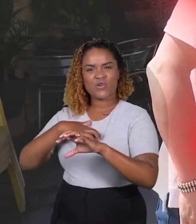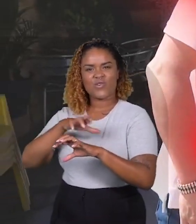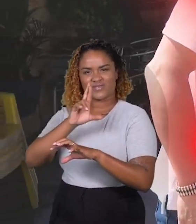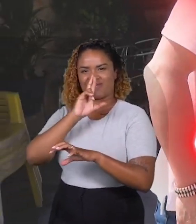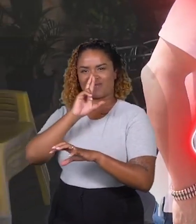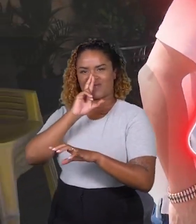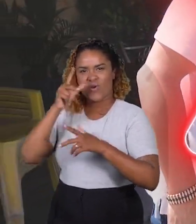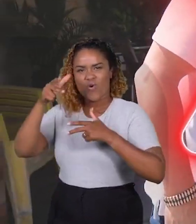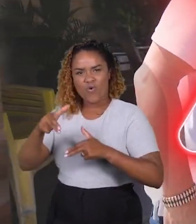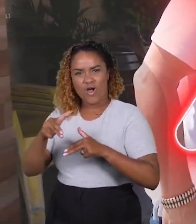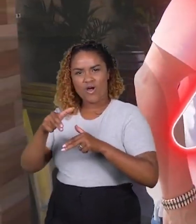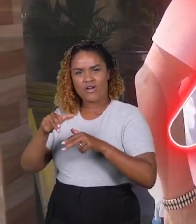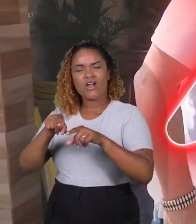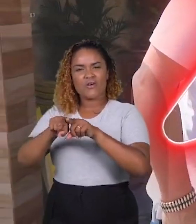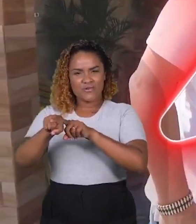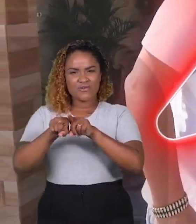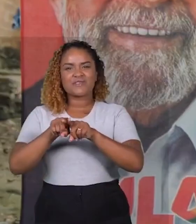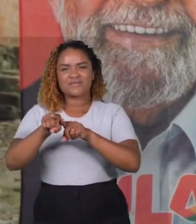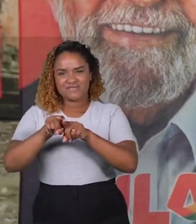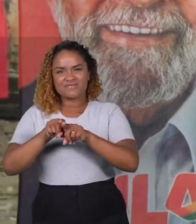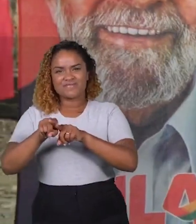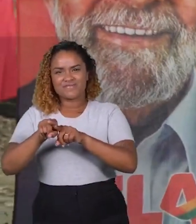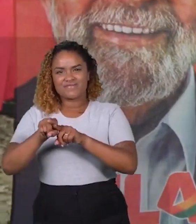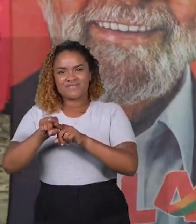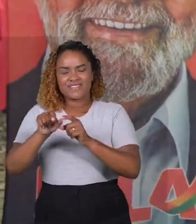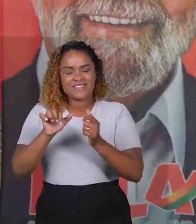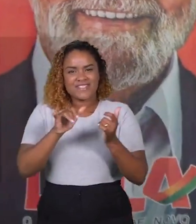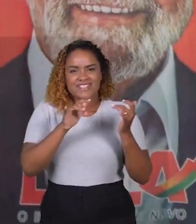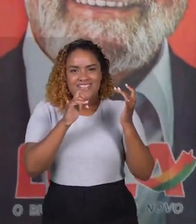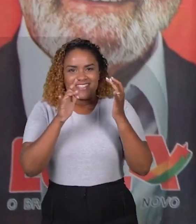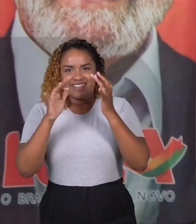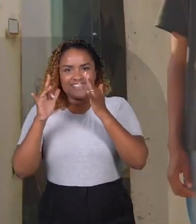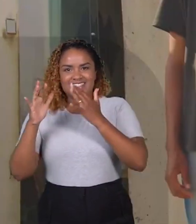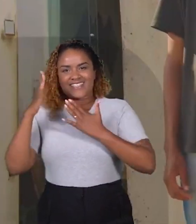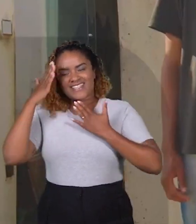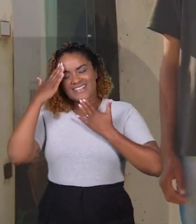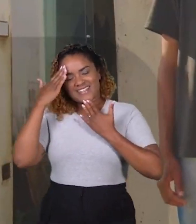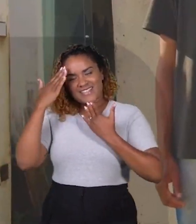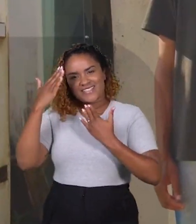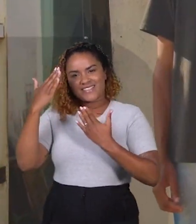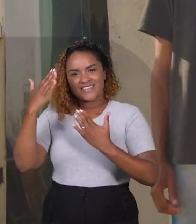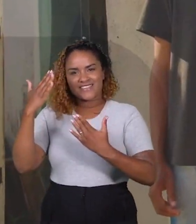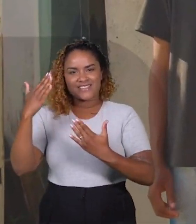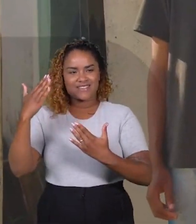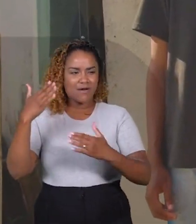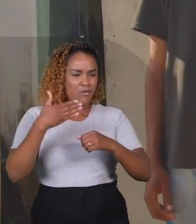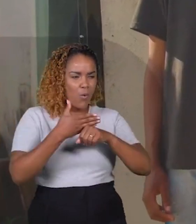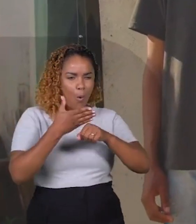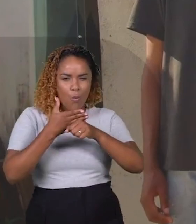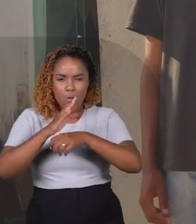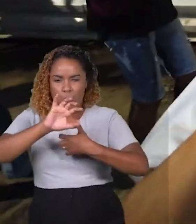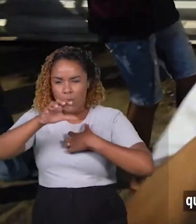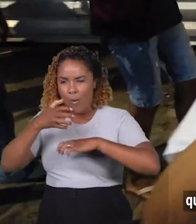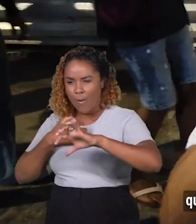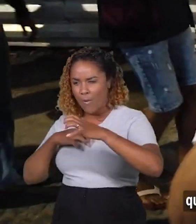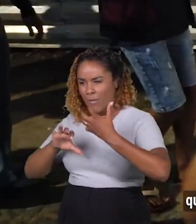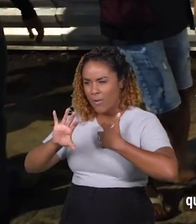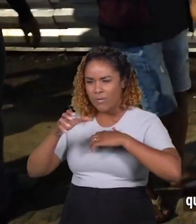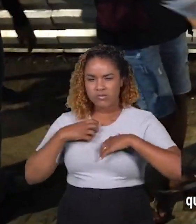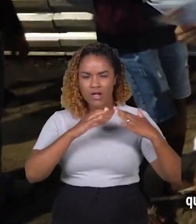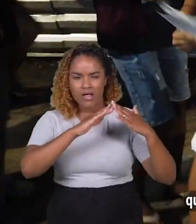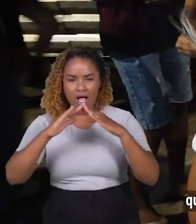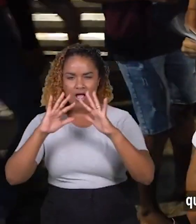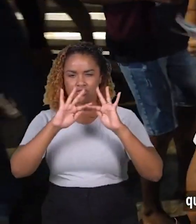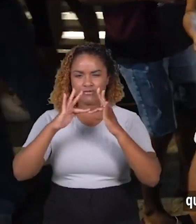um igual, um irmão. É a estrela da gratidão, que ilumina os lares e famílias, que